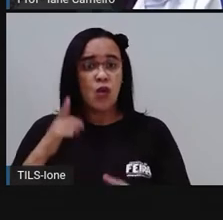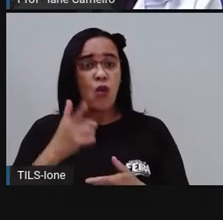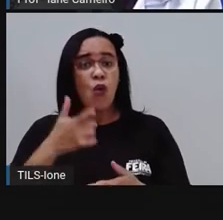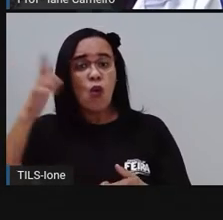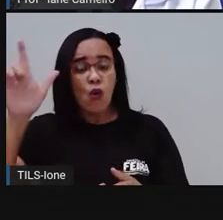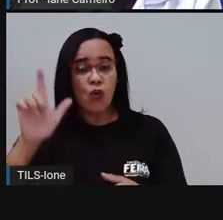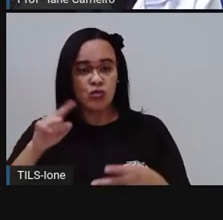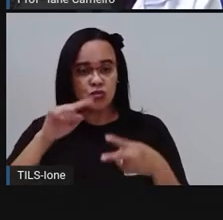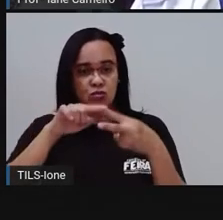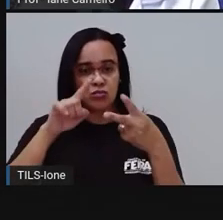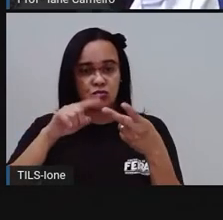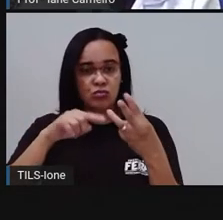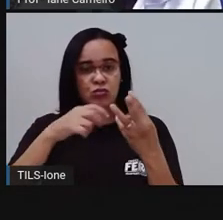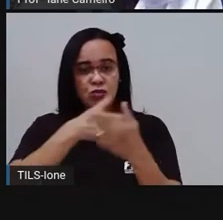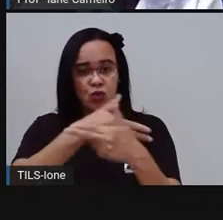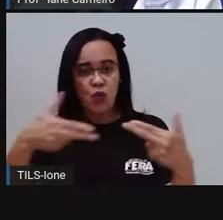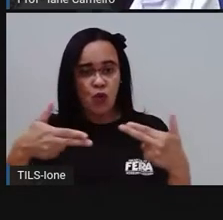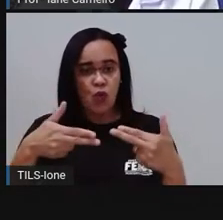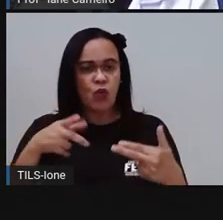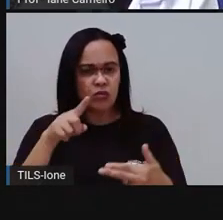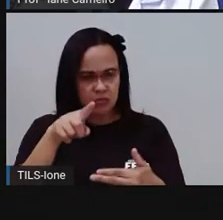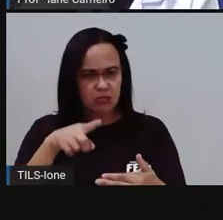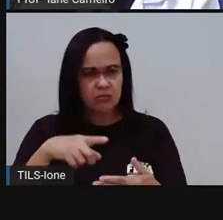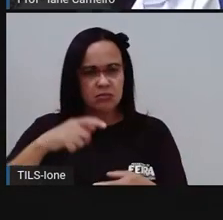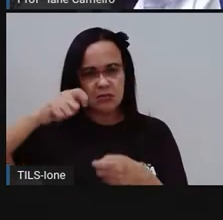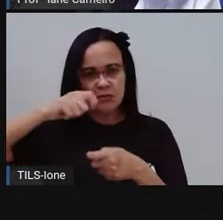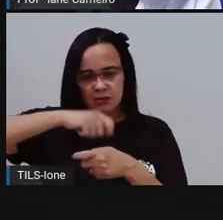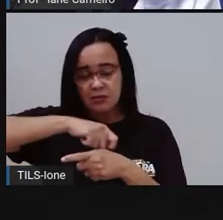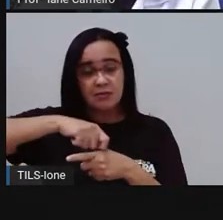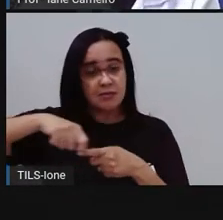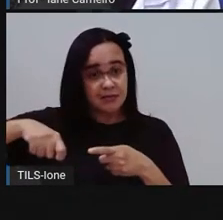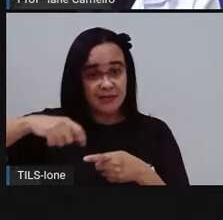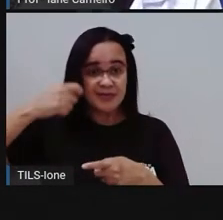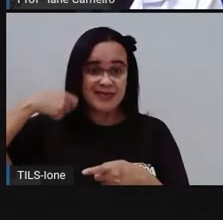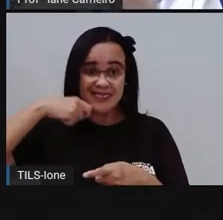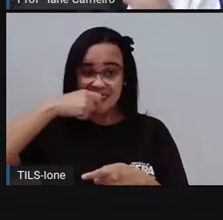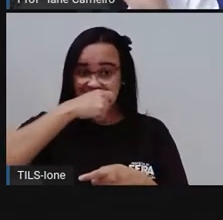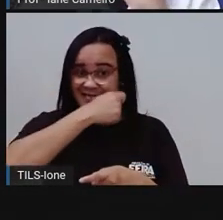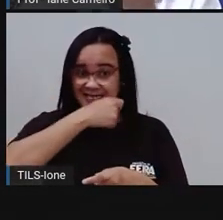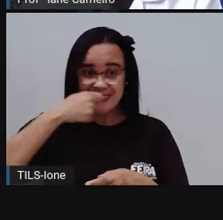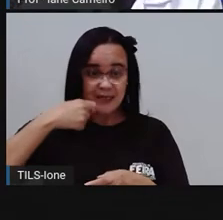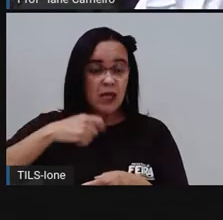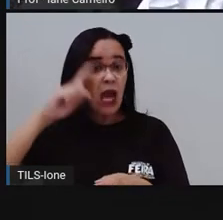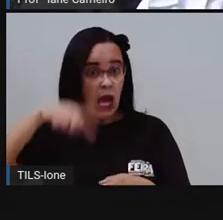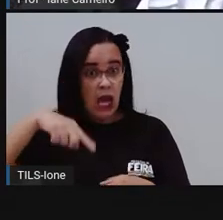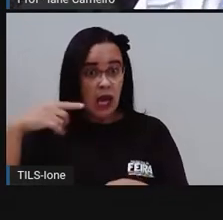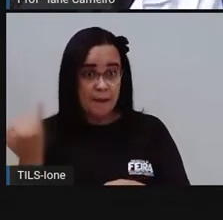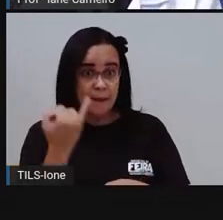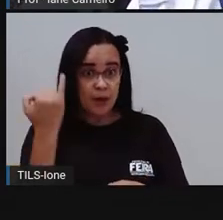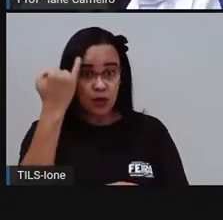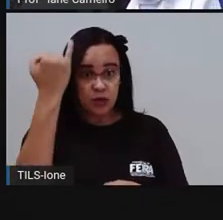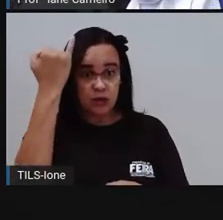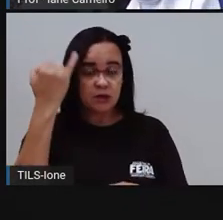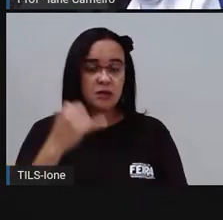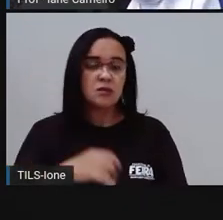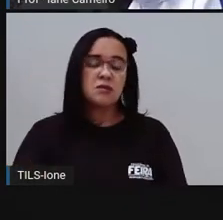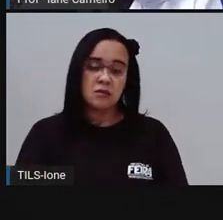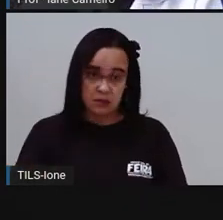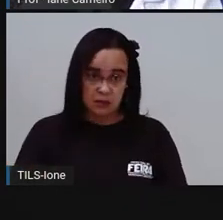como a Pro já falou, né? A Pro sempre fala da escova de dente porque é bem importante para a nossa saúde bucal, tá certo?